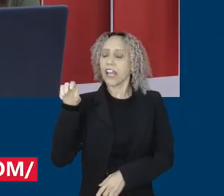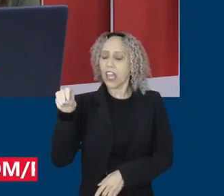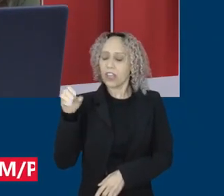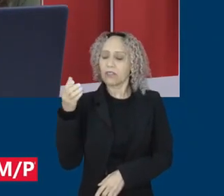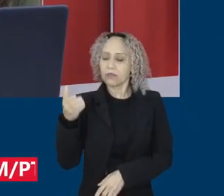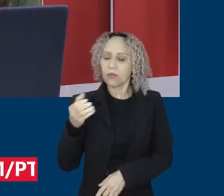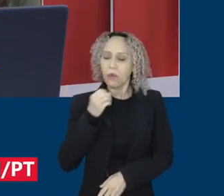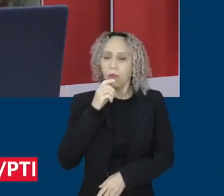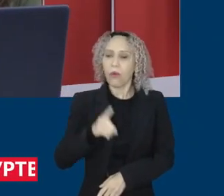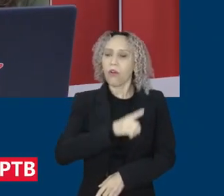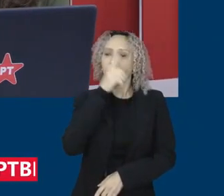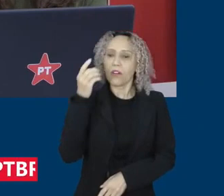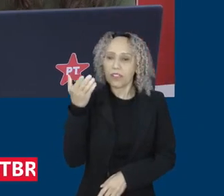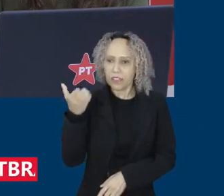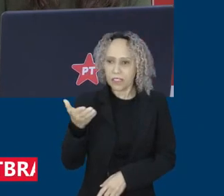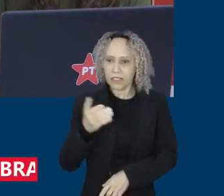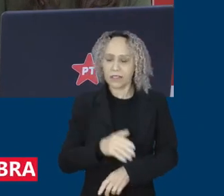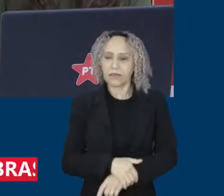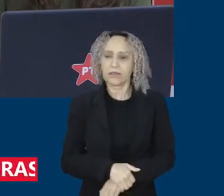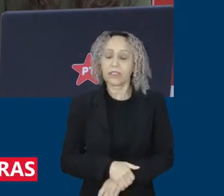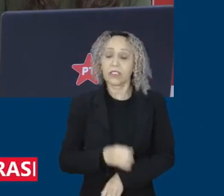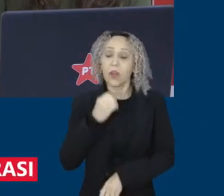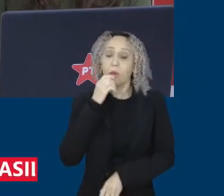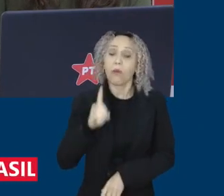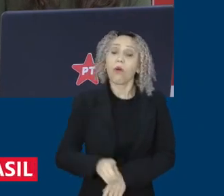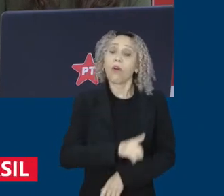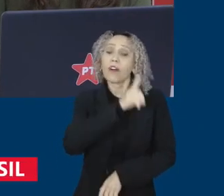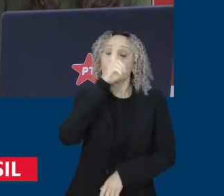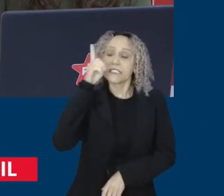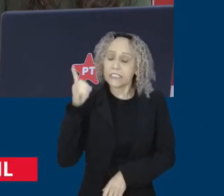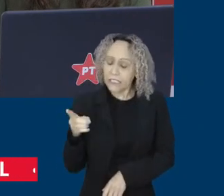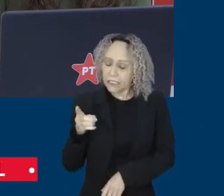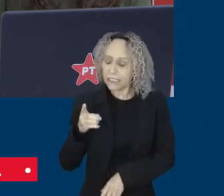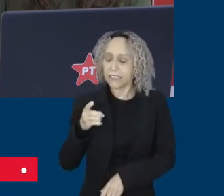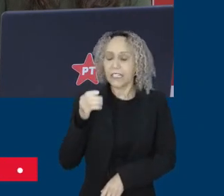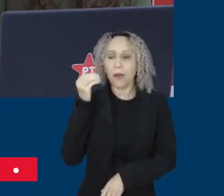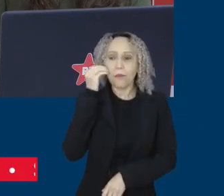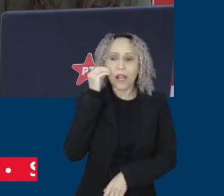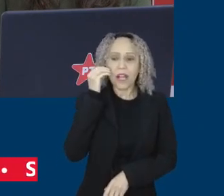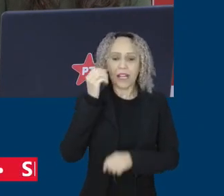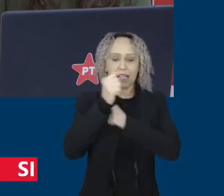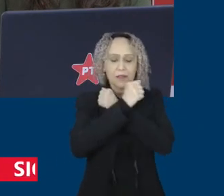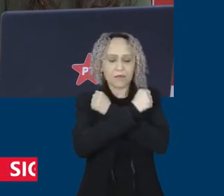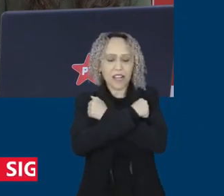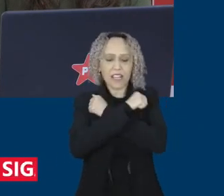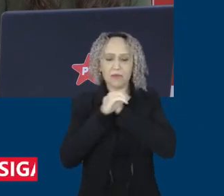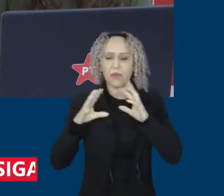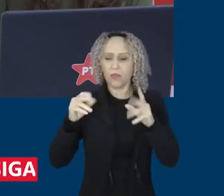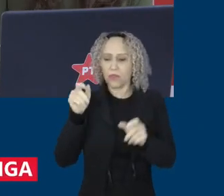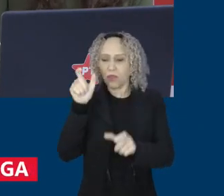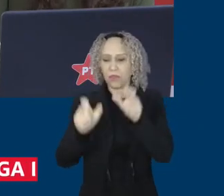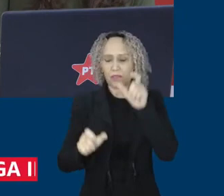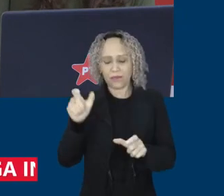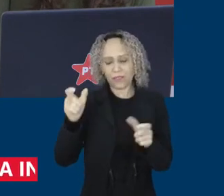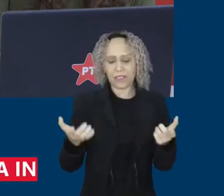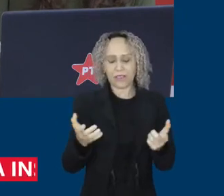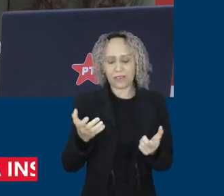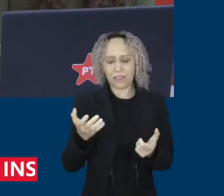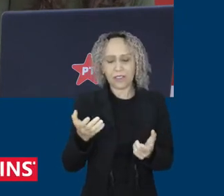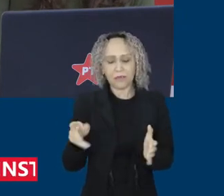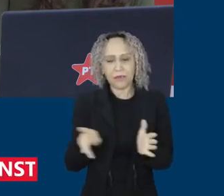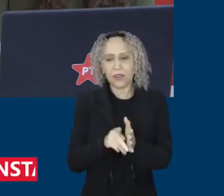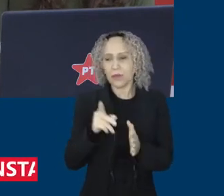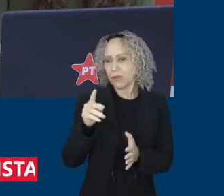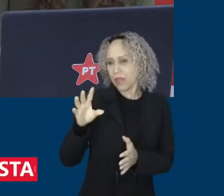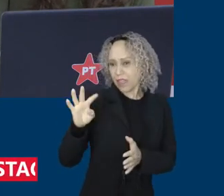Jornal PT Brasil. Bom dia. Bom dia, Amanda. Um abraço aí para a nossa companheirada do PT, para os nossos telespectadores